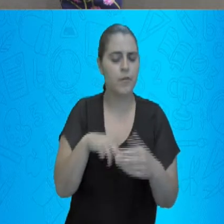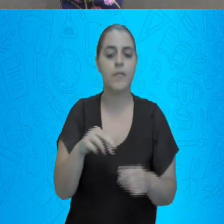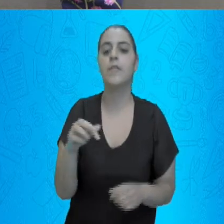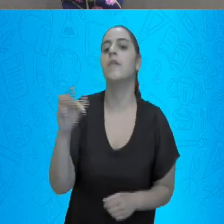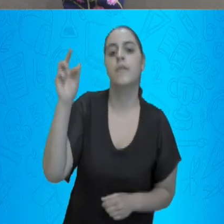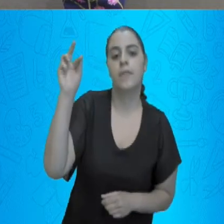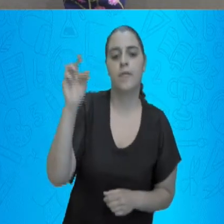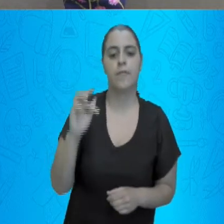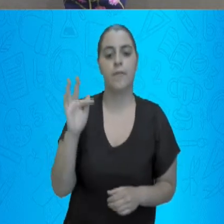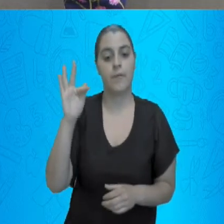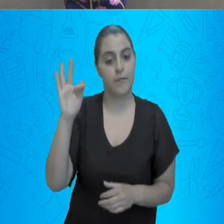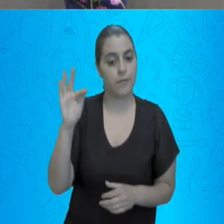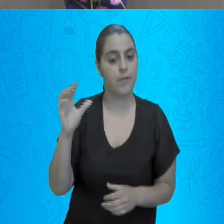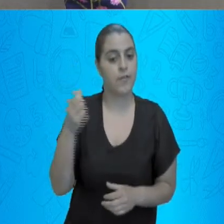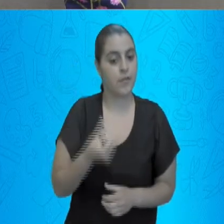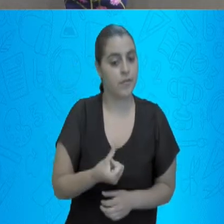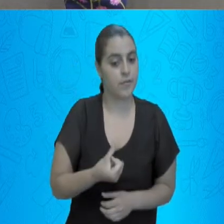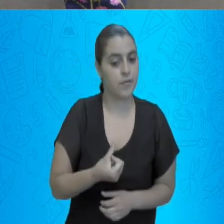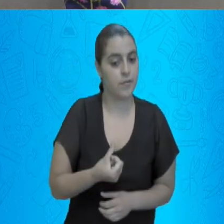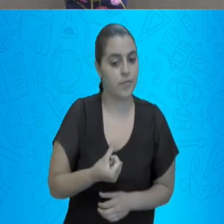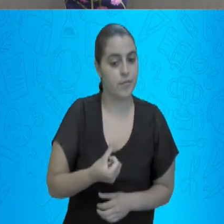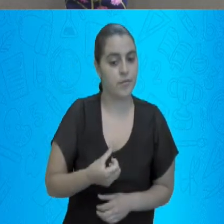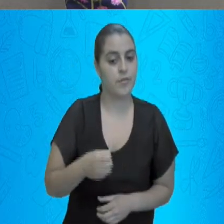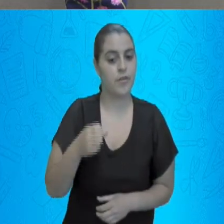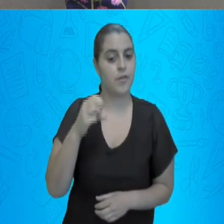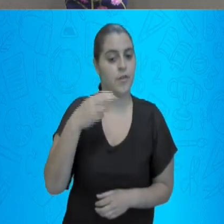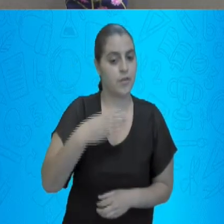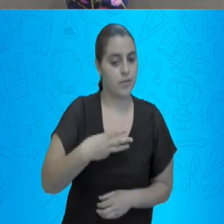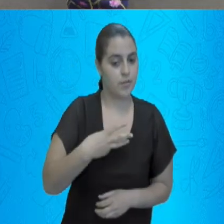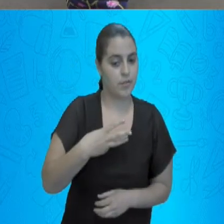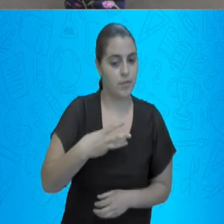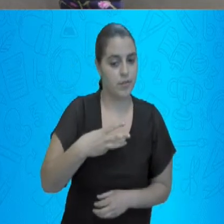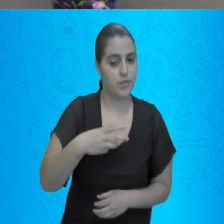a centena aqui. Então, 639.